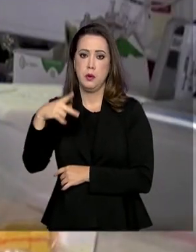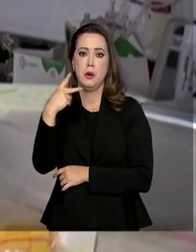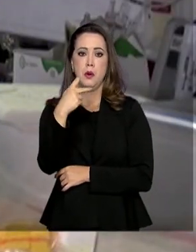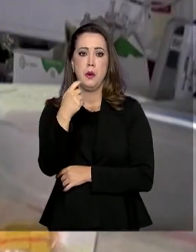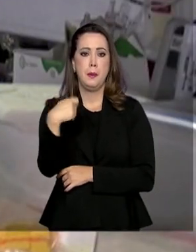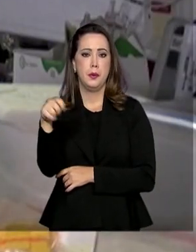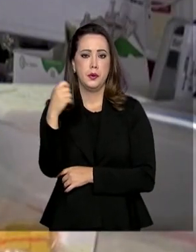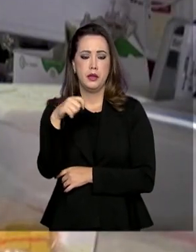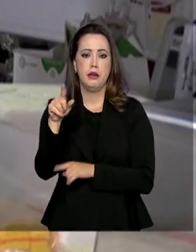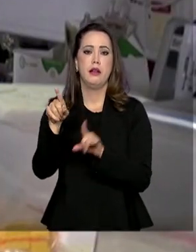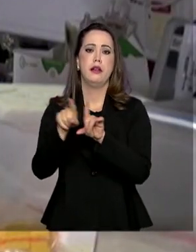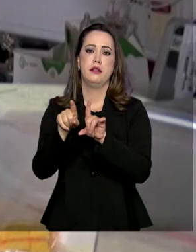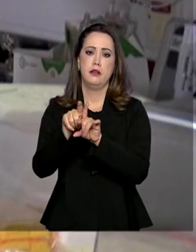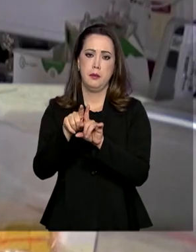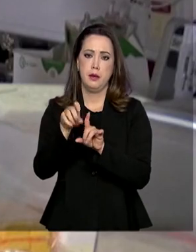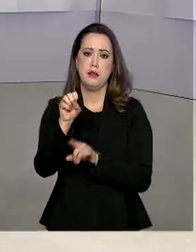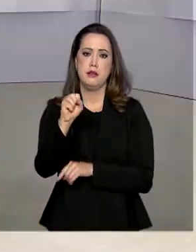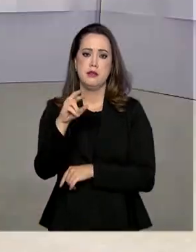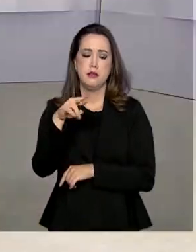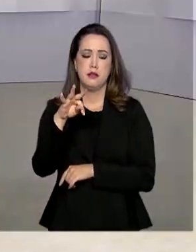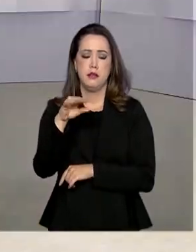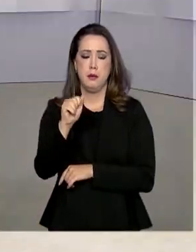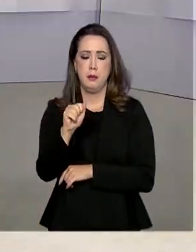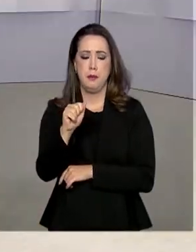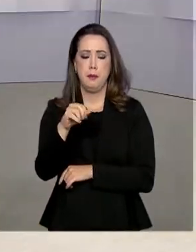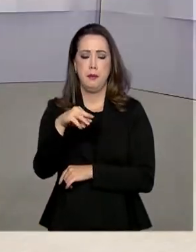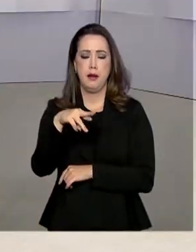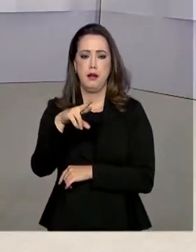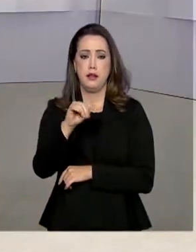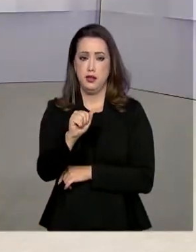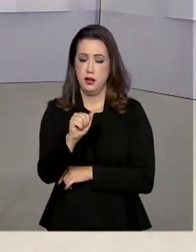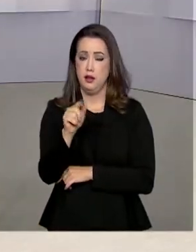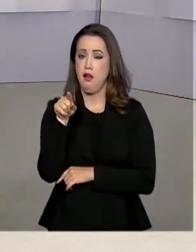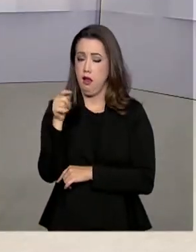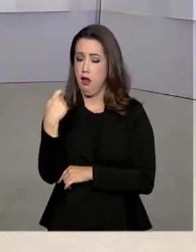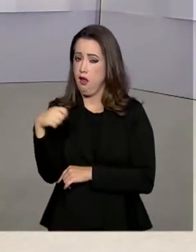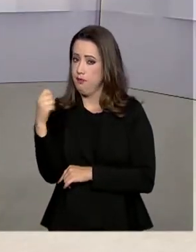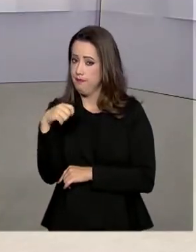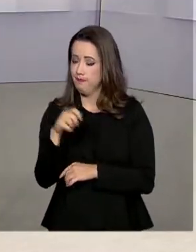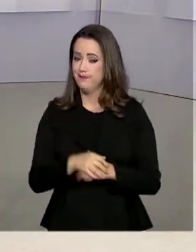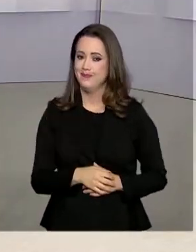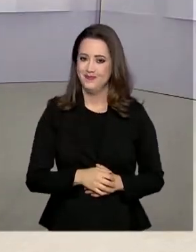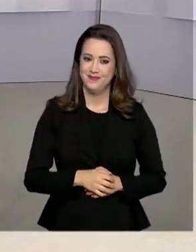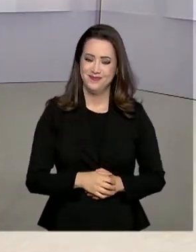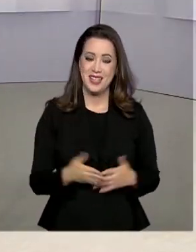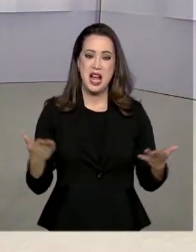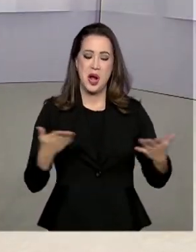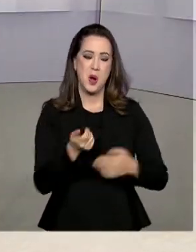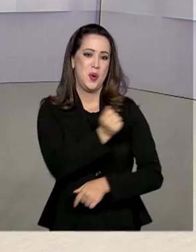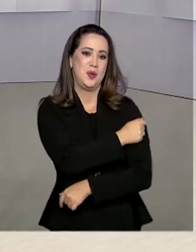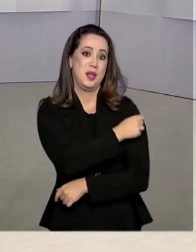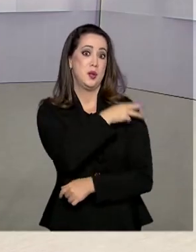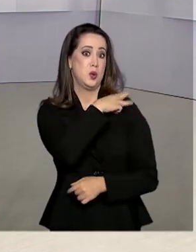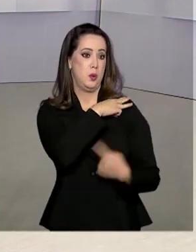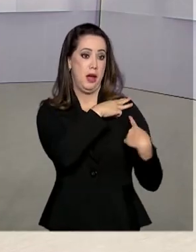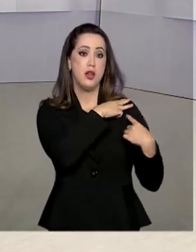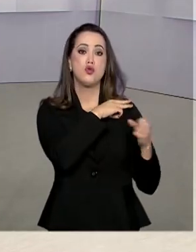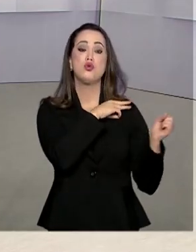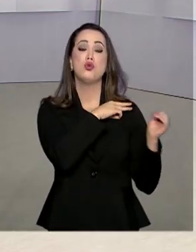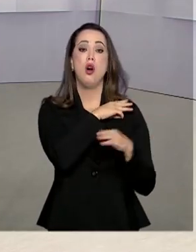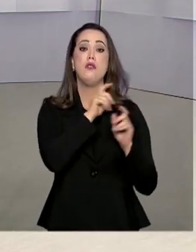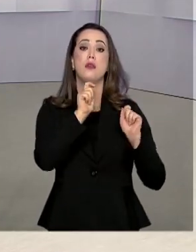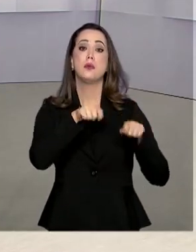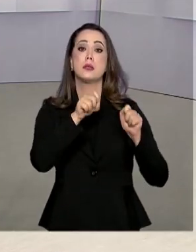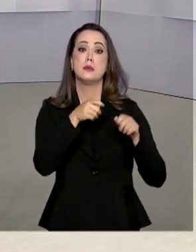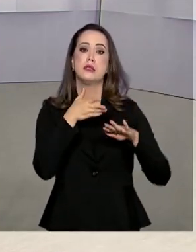Alegre e Santa Maria, no Rio Grande do Sul. Estudantes do ensino médio vão contar com uma nova modalidade de seleção